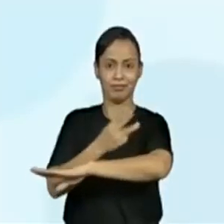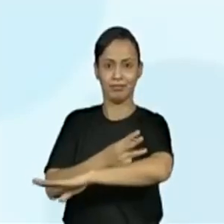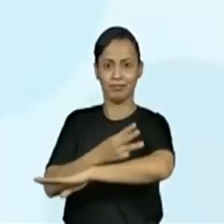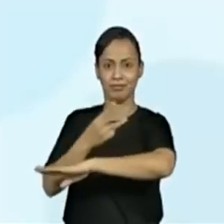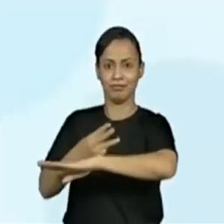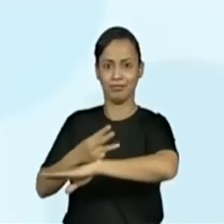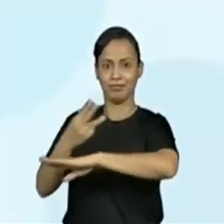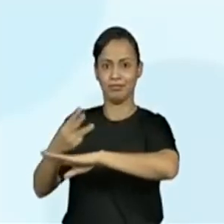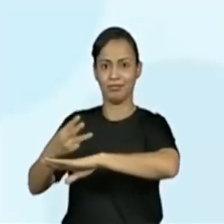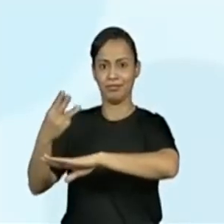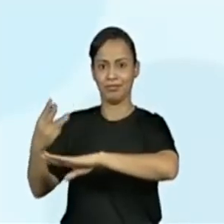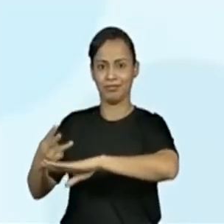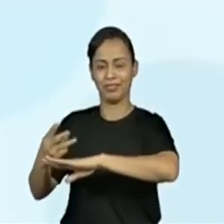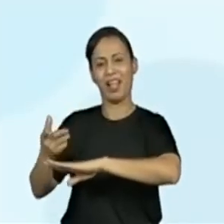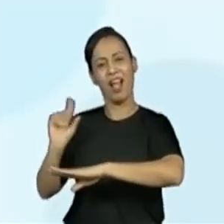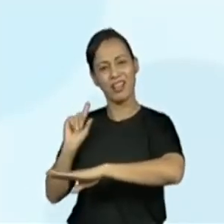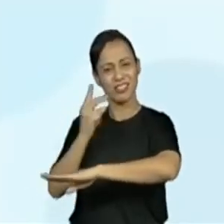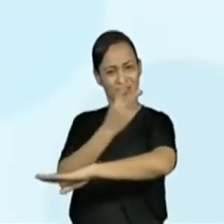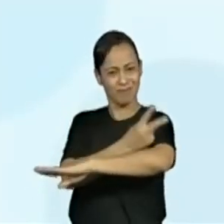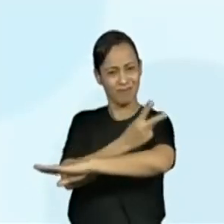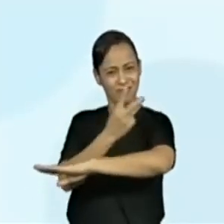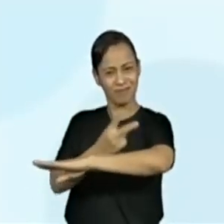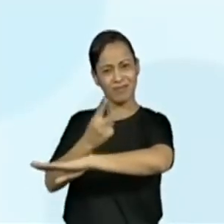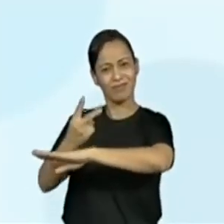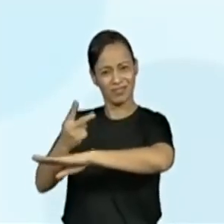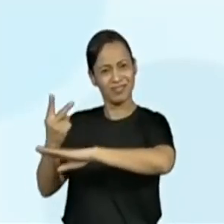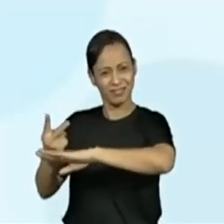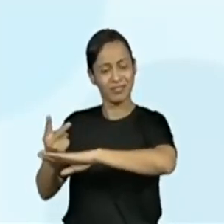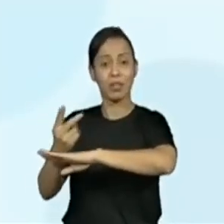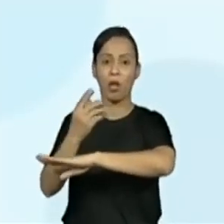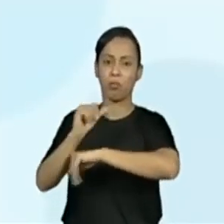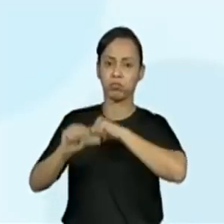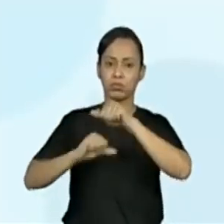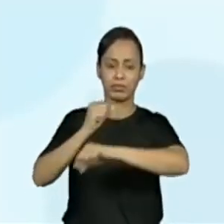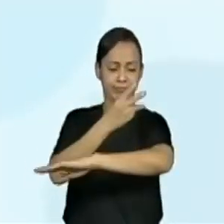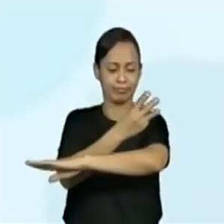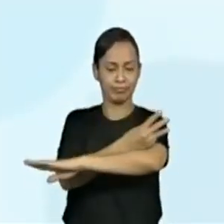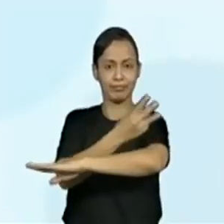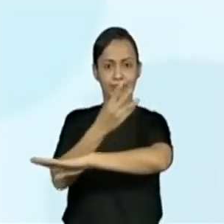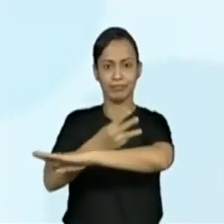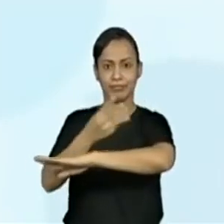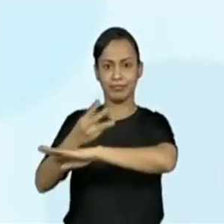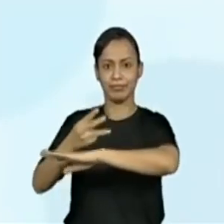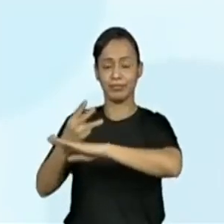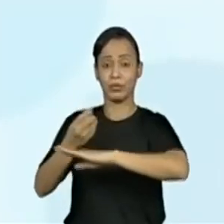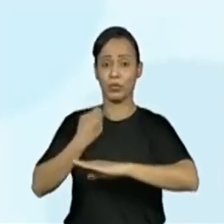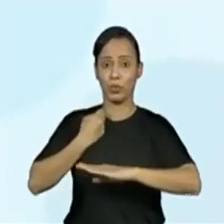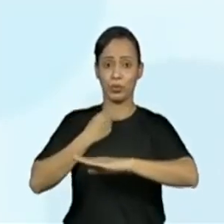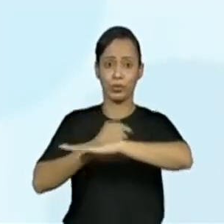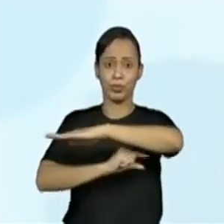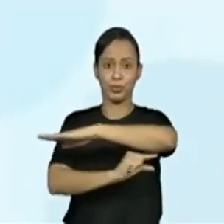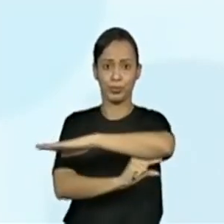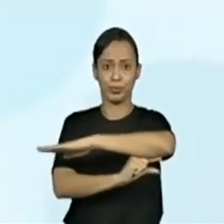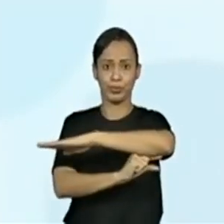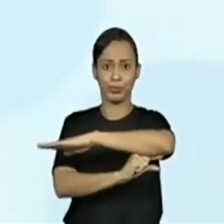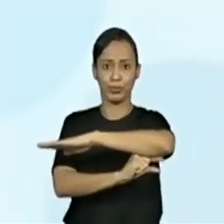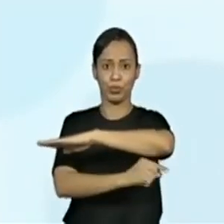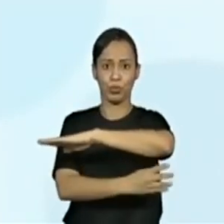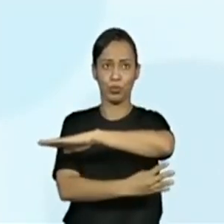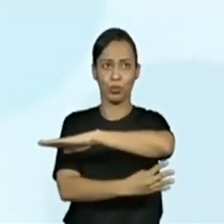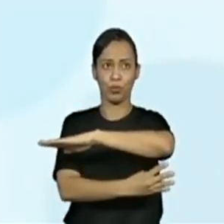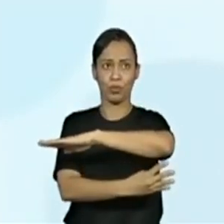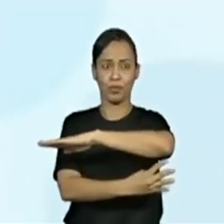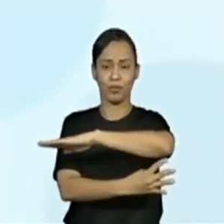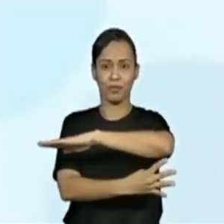Como na sequência anterior, começa do menor para o maior. Então, a sequência é crescente. Olha só.